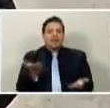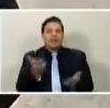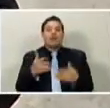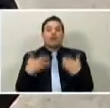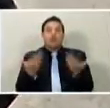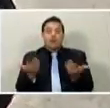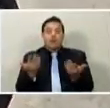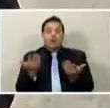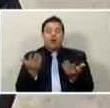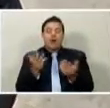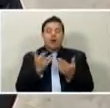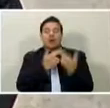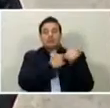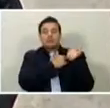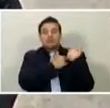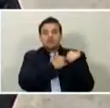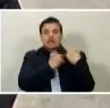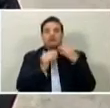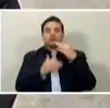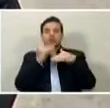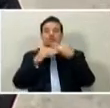de desenvolvimento que pretende ali.